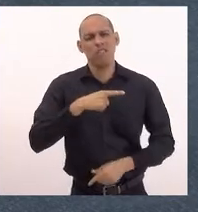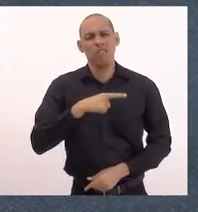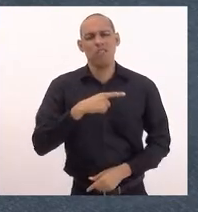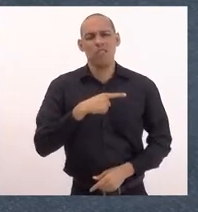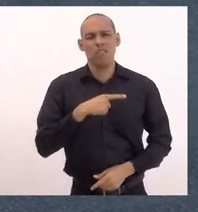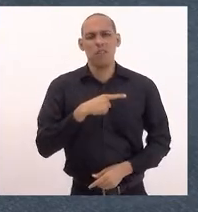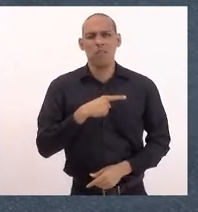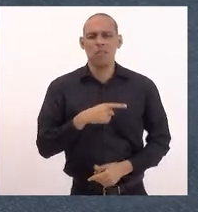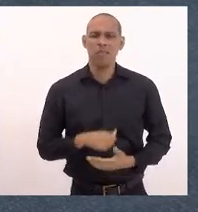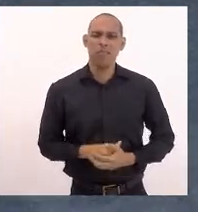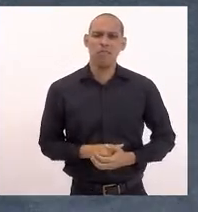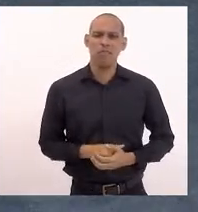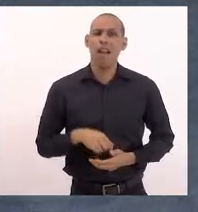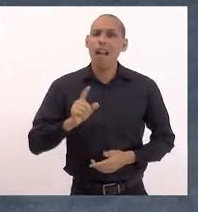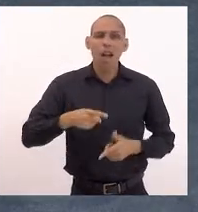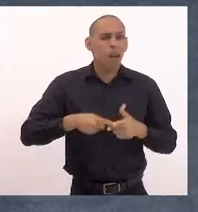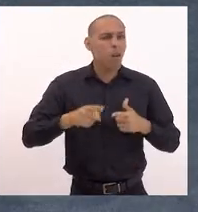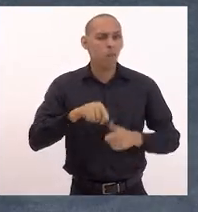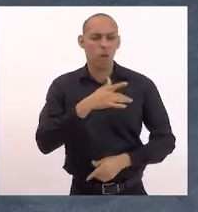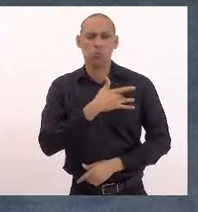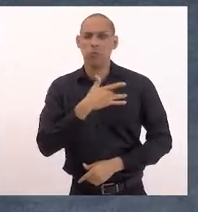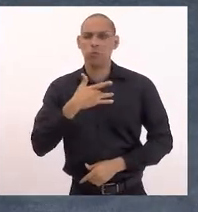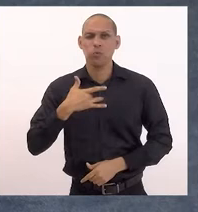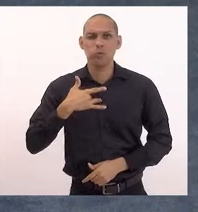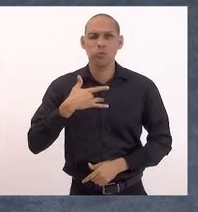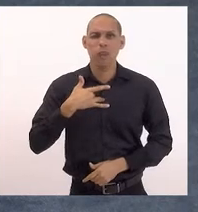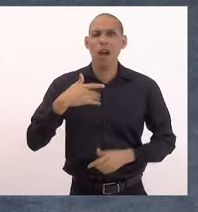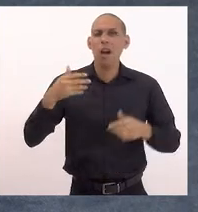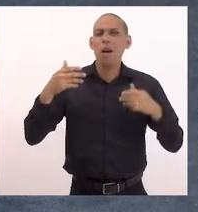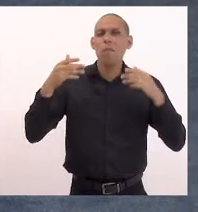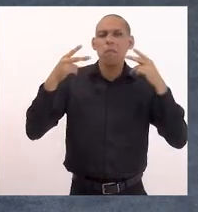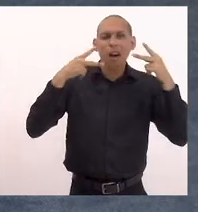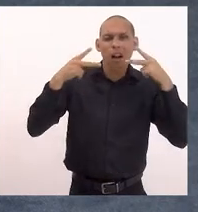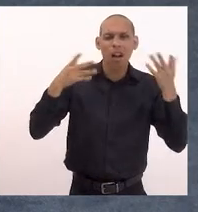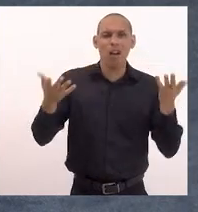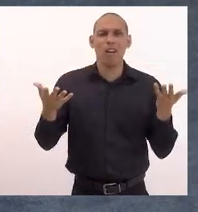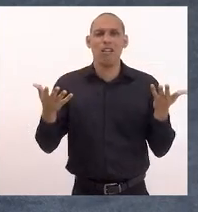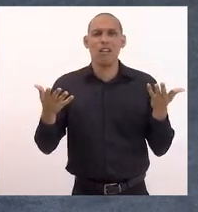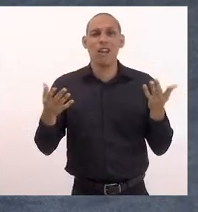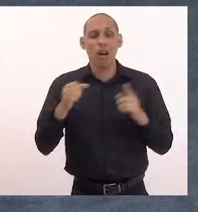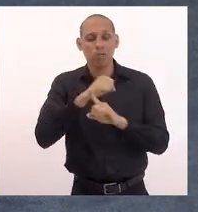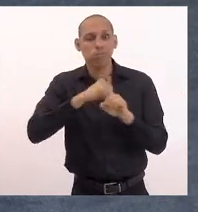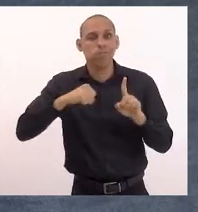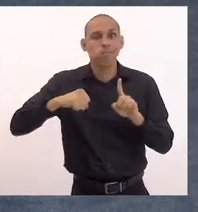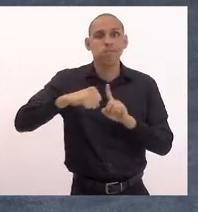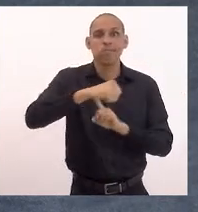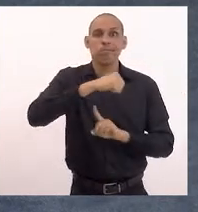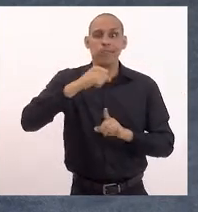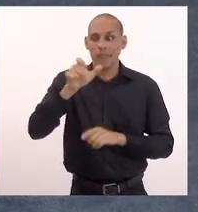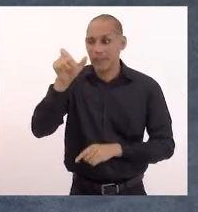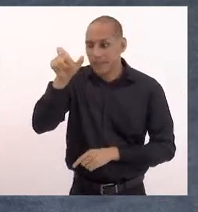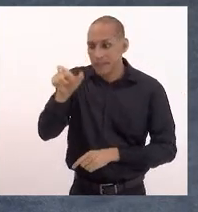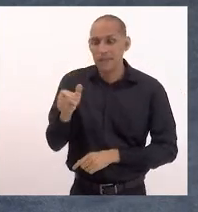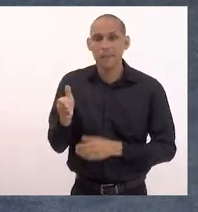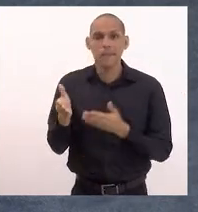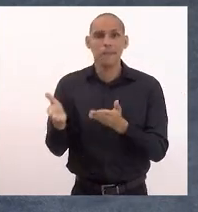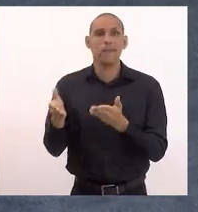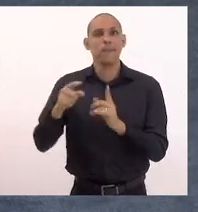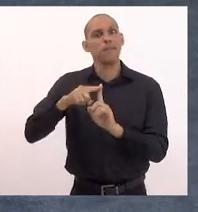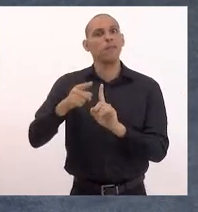problemas, problemas de saúde, problemas psicológicos, problemas sociais dessa menina. Então,